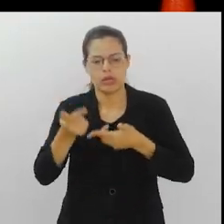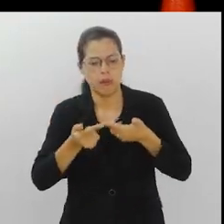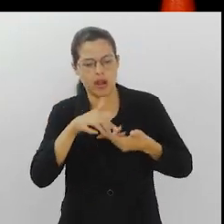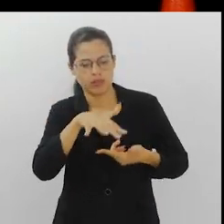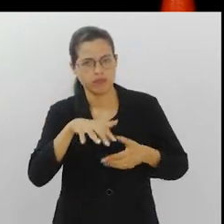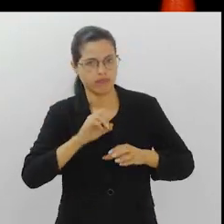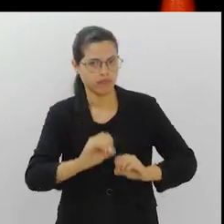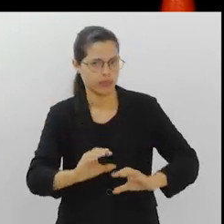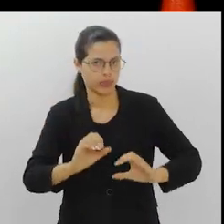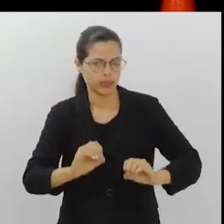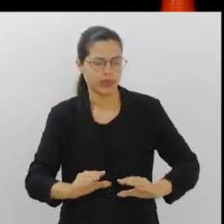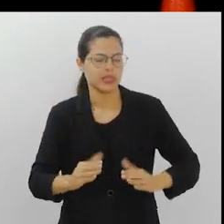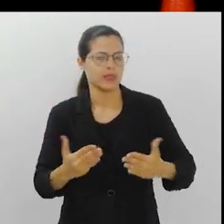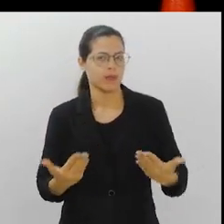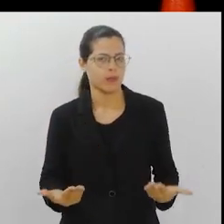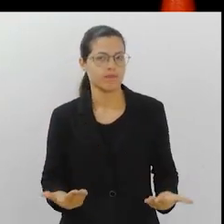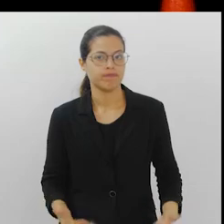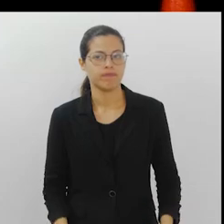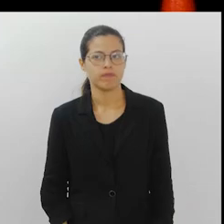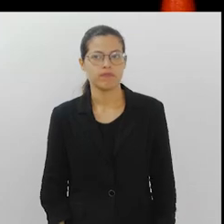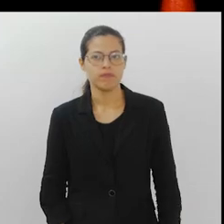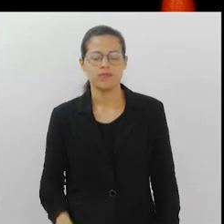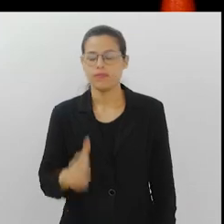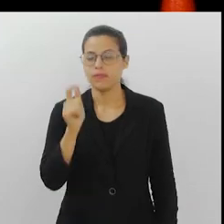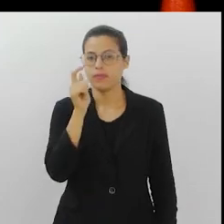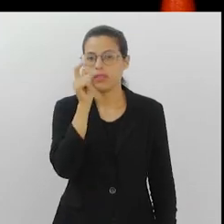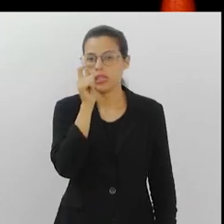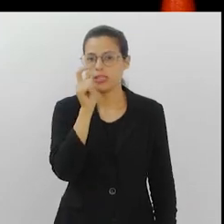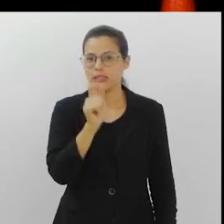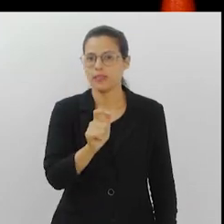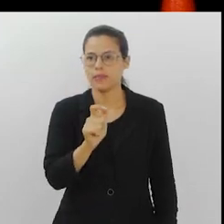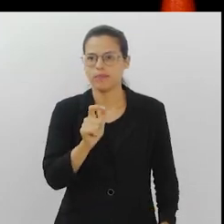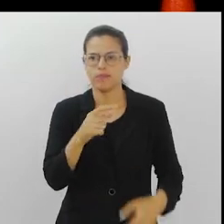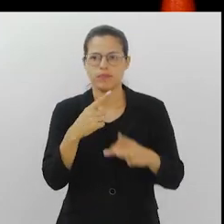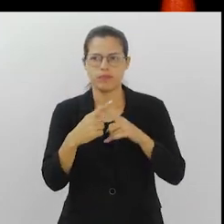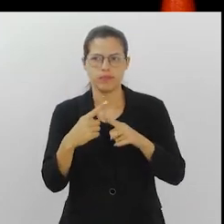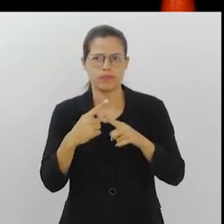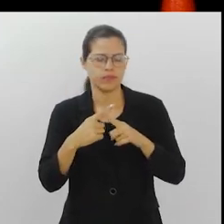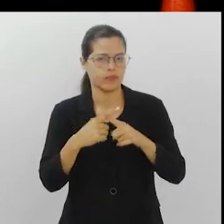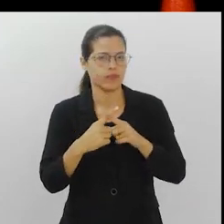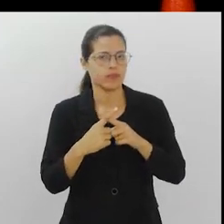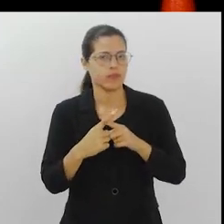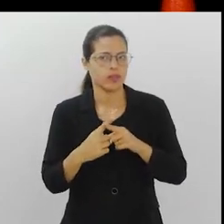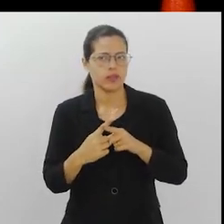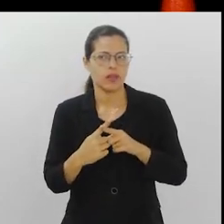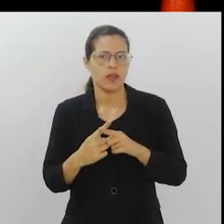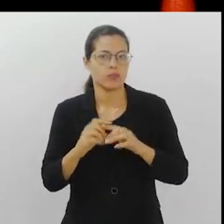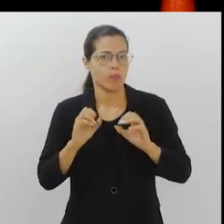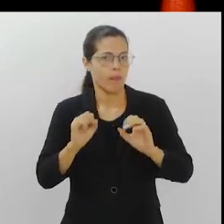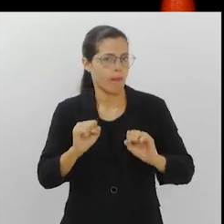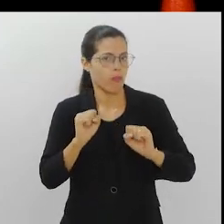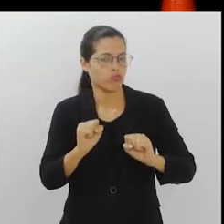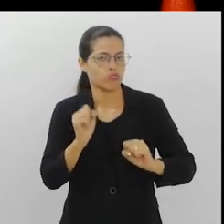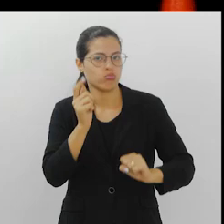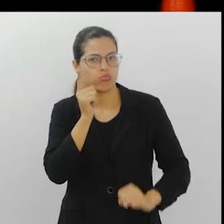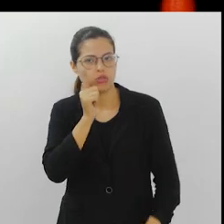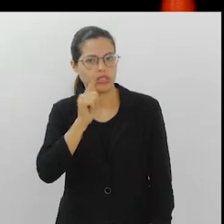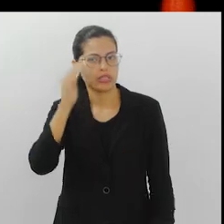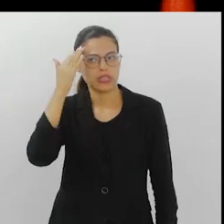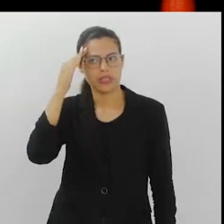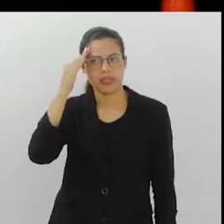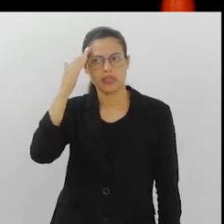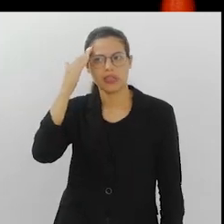olhando esses pontos específicos. E aí, é interessante porque a gente pode entender